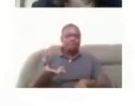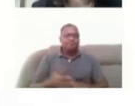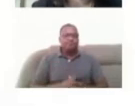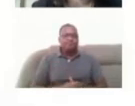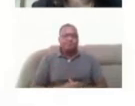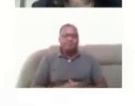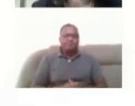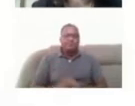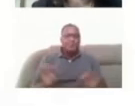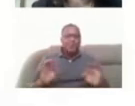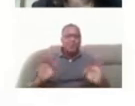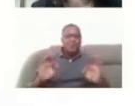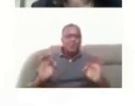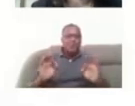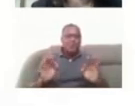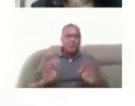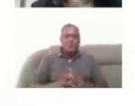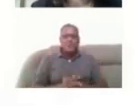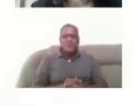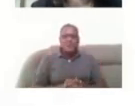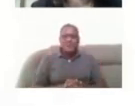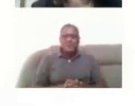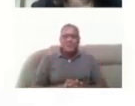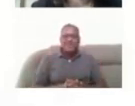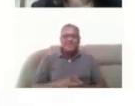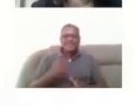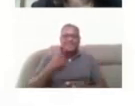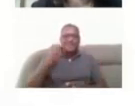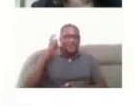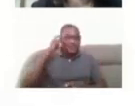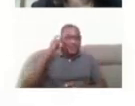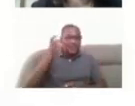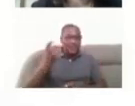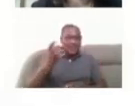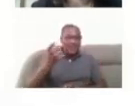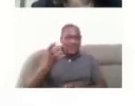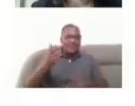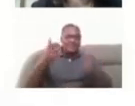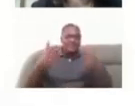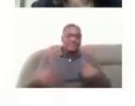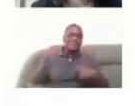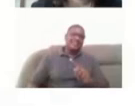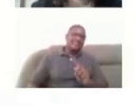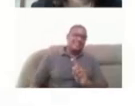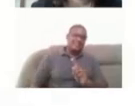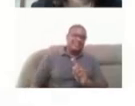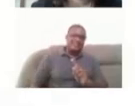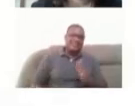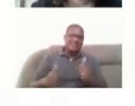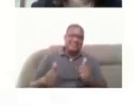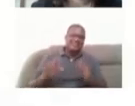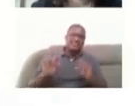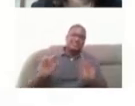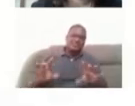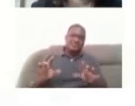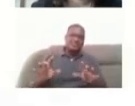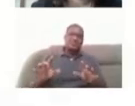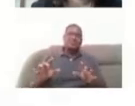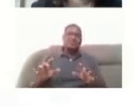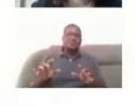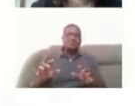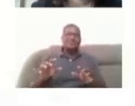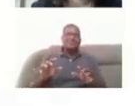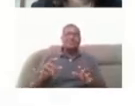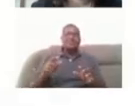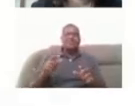Não? Quer a Gonçalo falar alguma coisa? Não, não. Também não? Não, só para